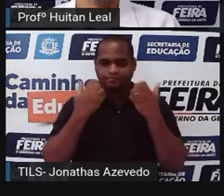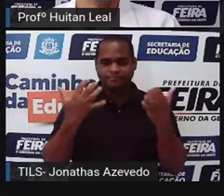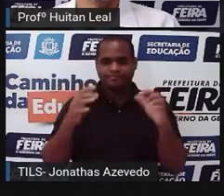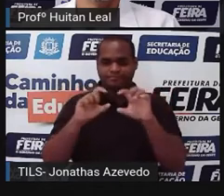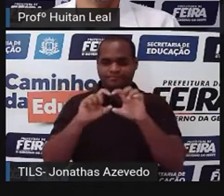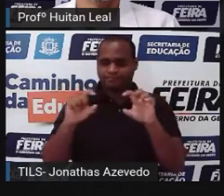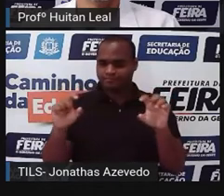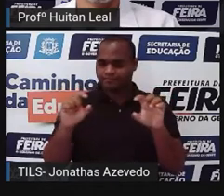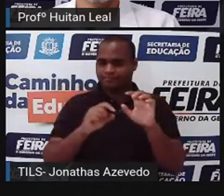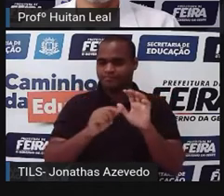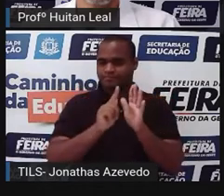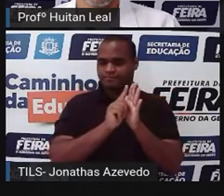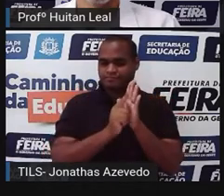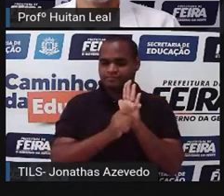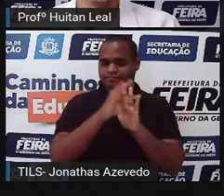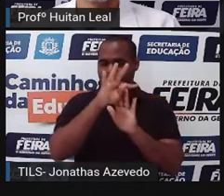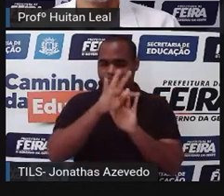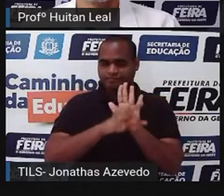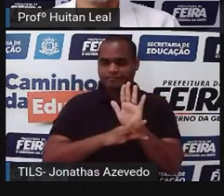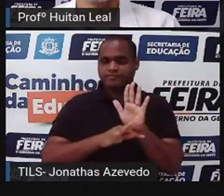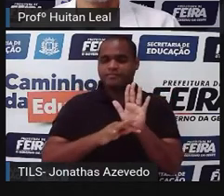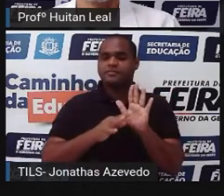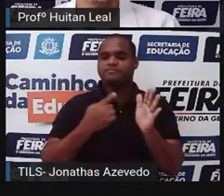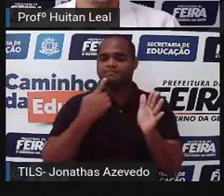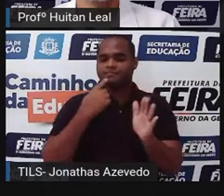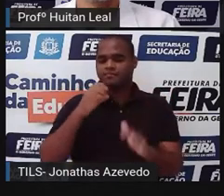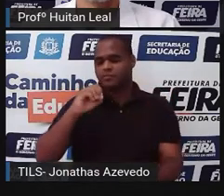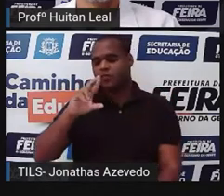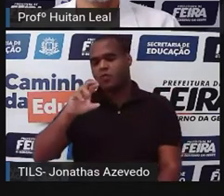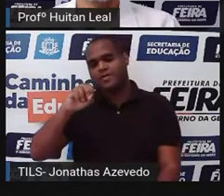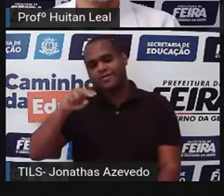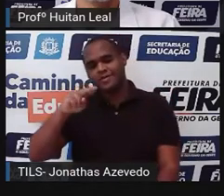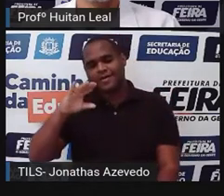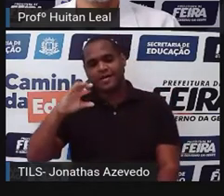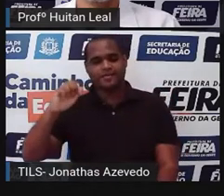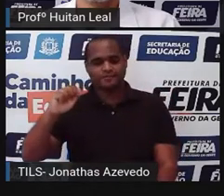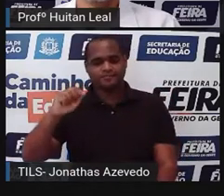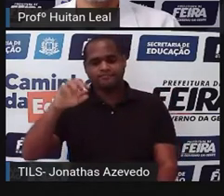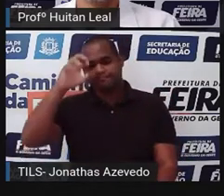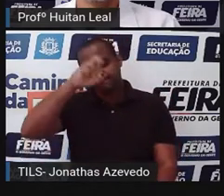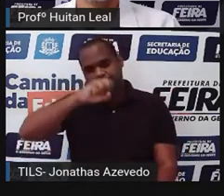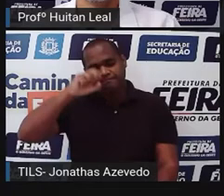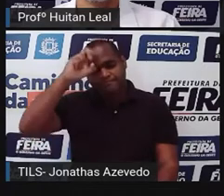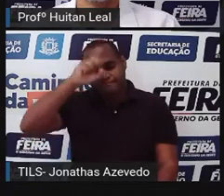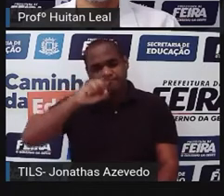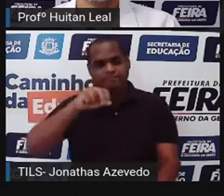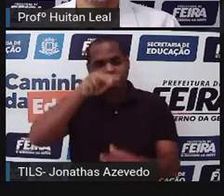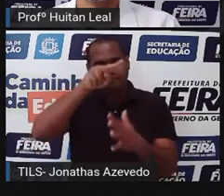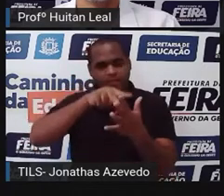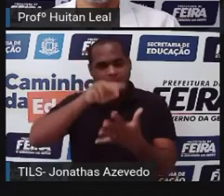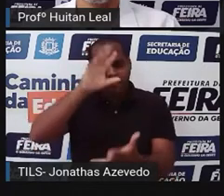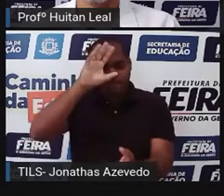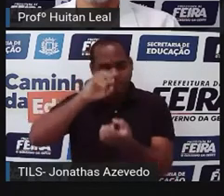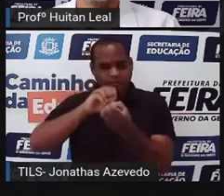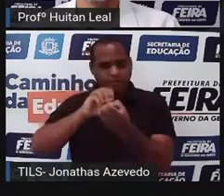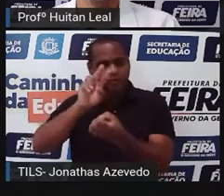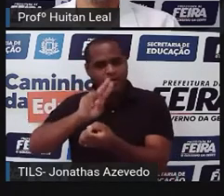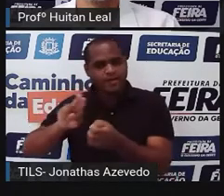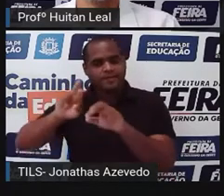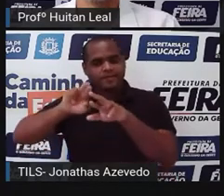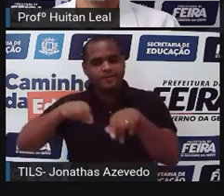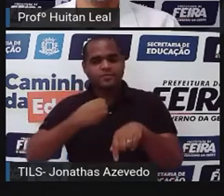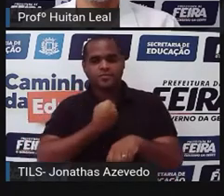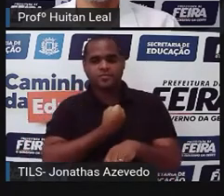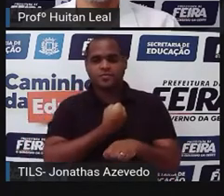o gênero textual crônica. O que é que nós vamos aprender? Ler e reconhecer e usar o maior